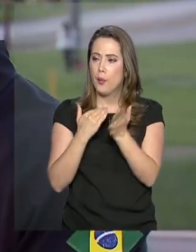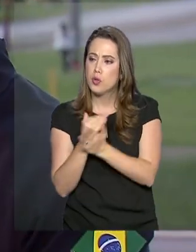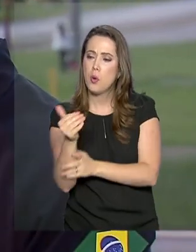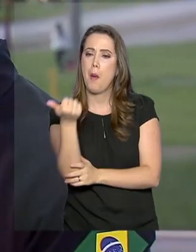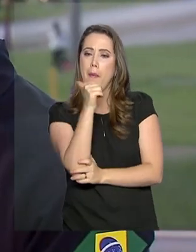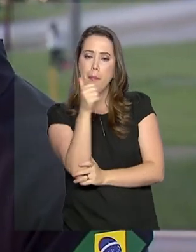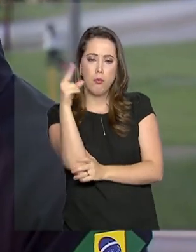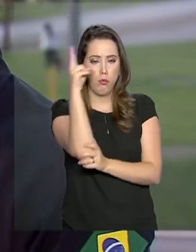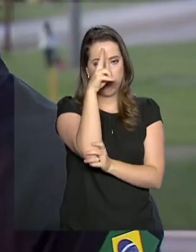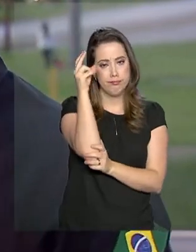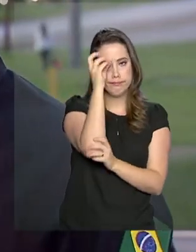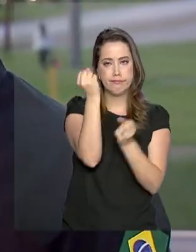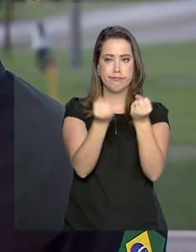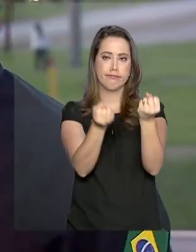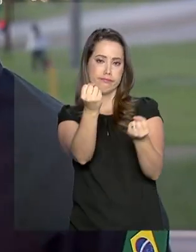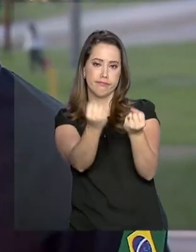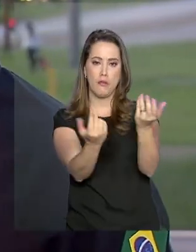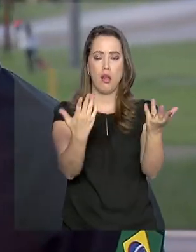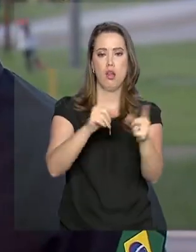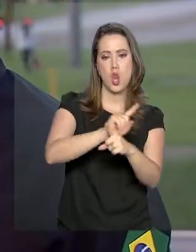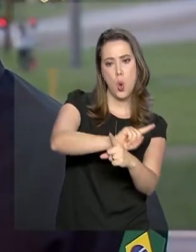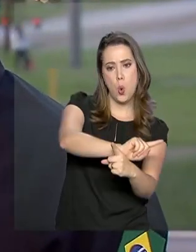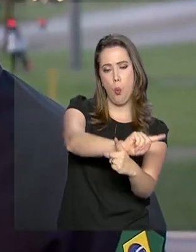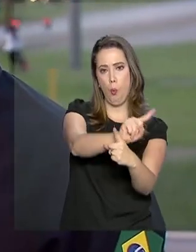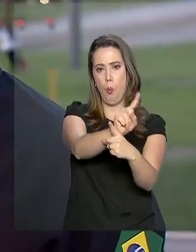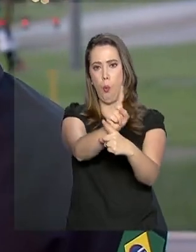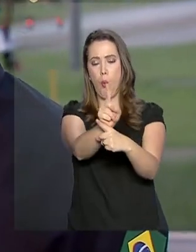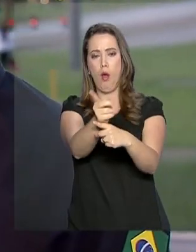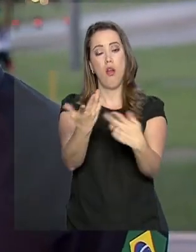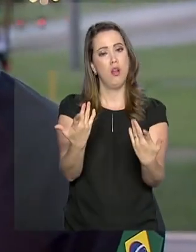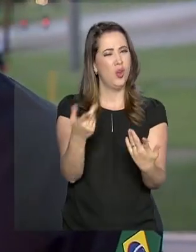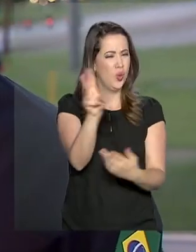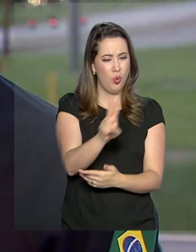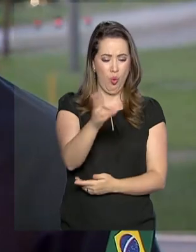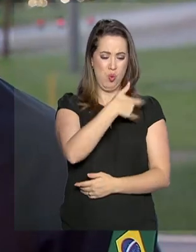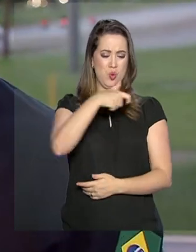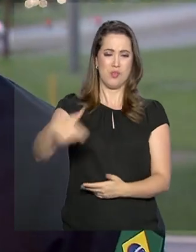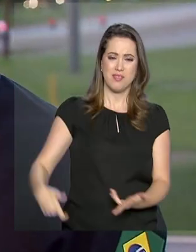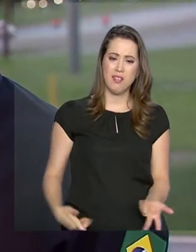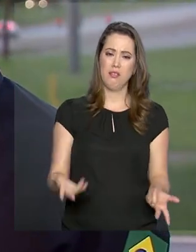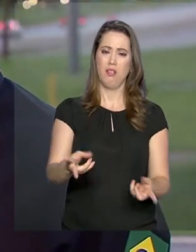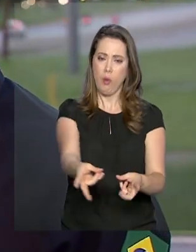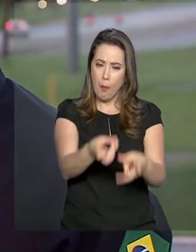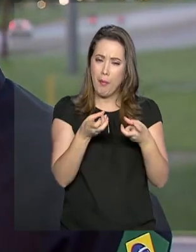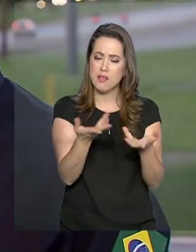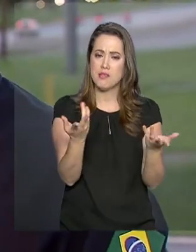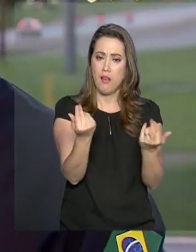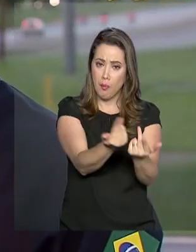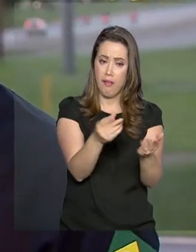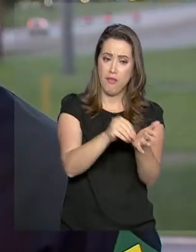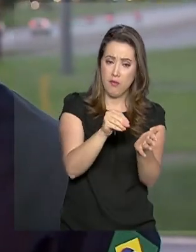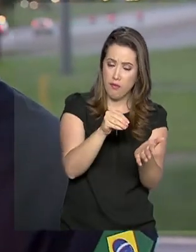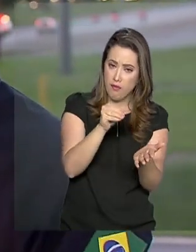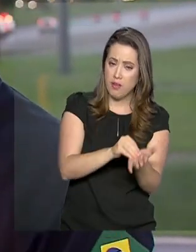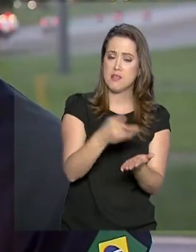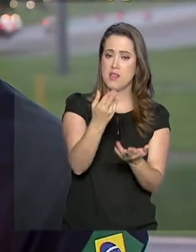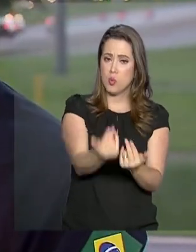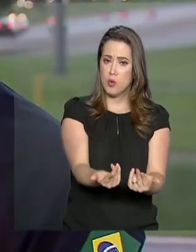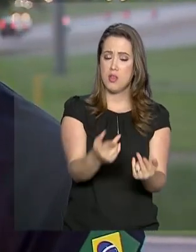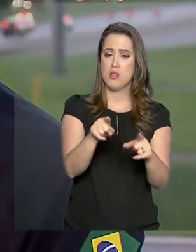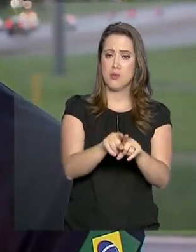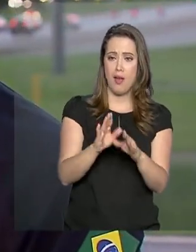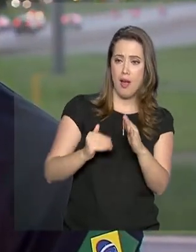dirigindo acima da velocidade, não utilizam os equipamentos de segurança e não percebem que fazendo isso, elas estão contribuindo para aumentar